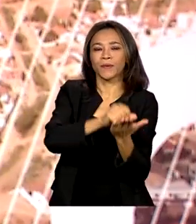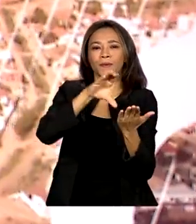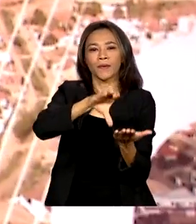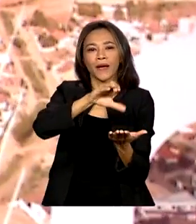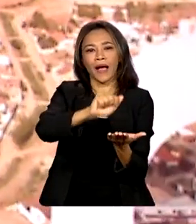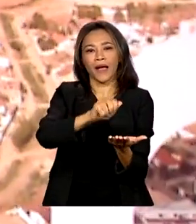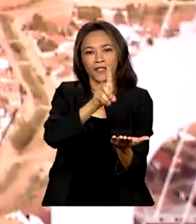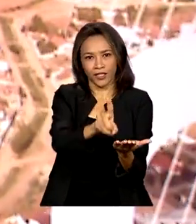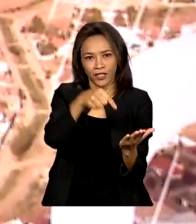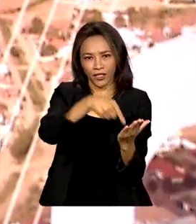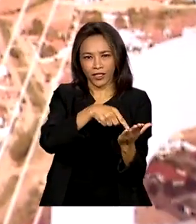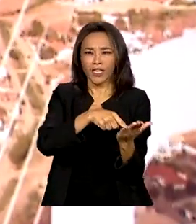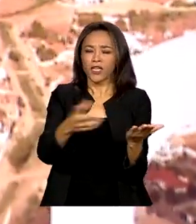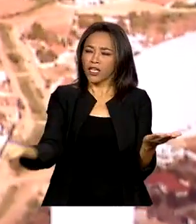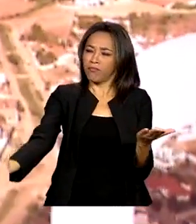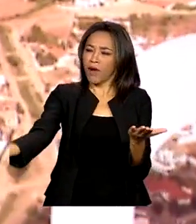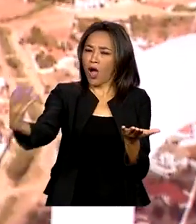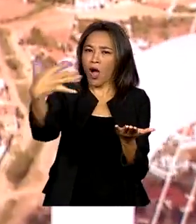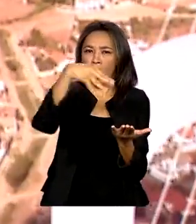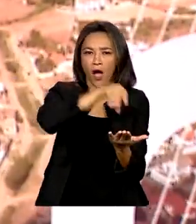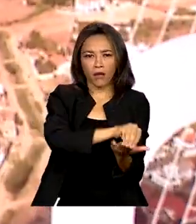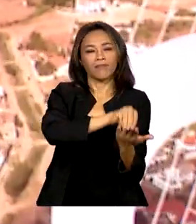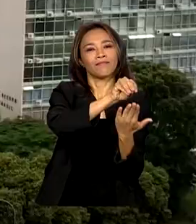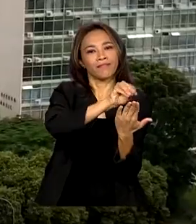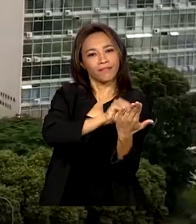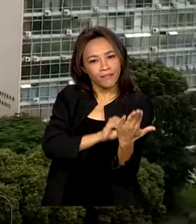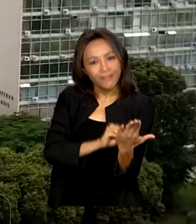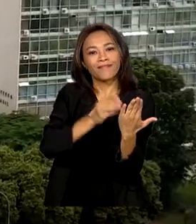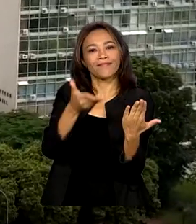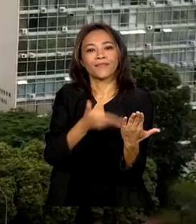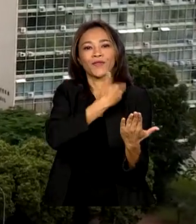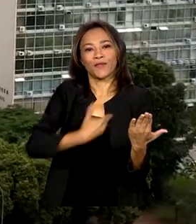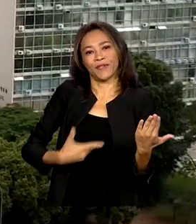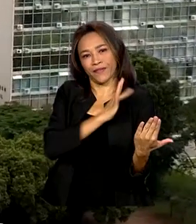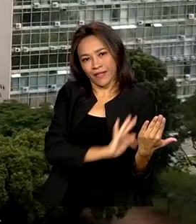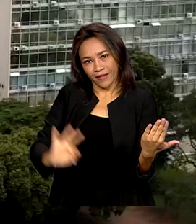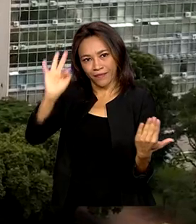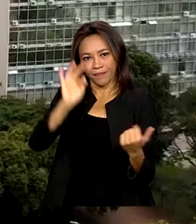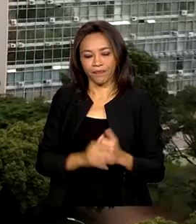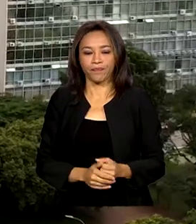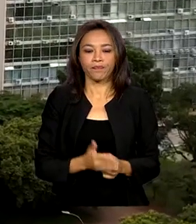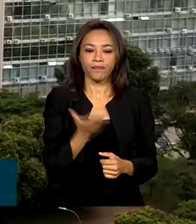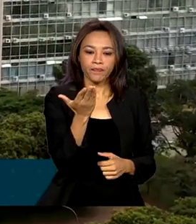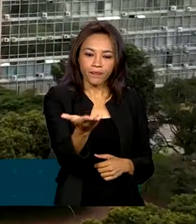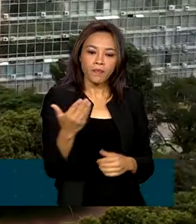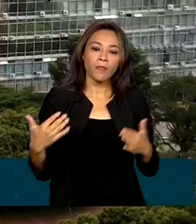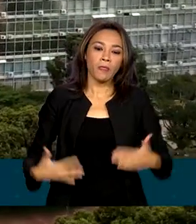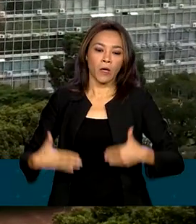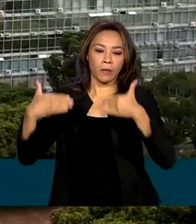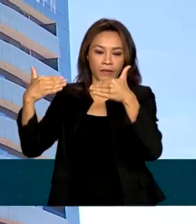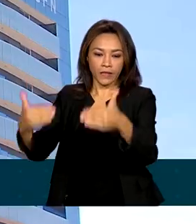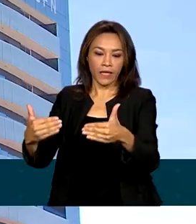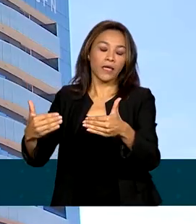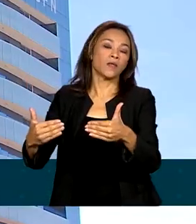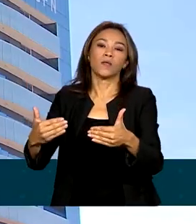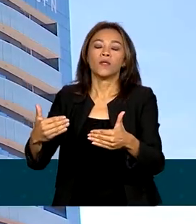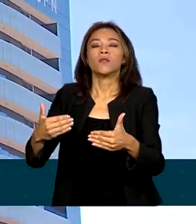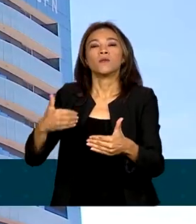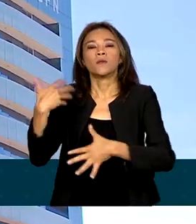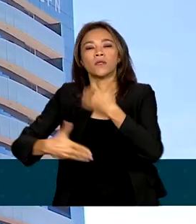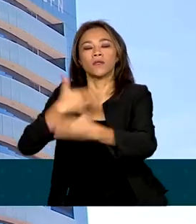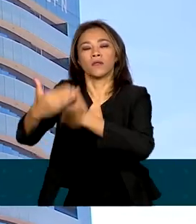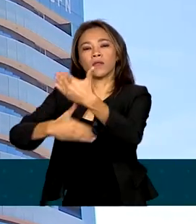que reúne esses programas em nível federal. O Ministério do Desenvolvimento e Assistência Social e a Defensoria